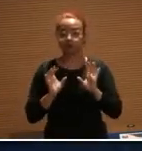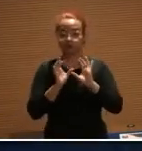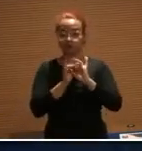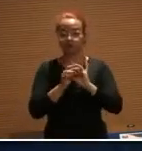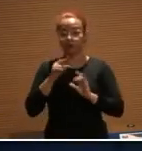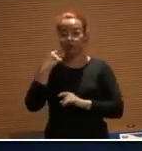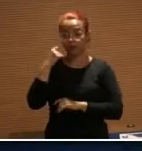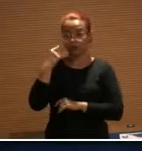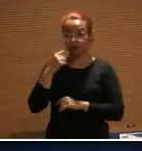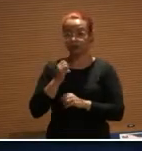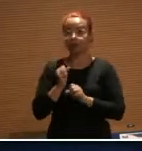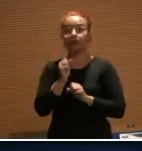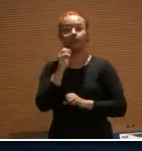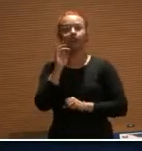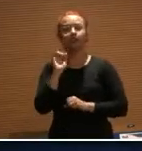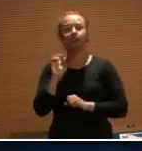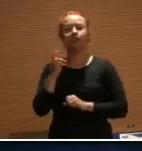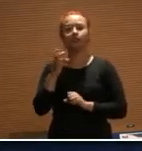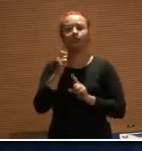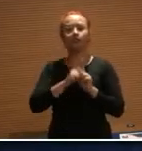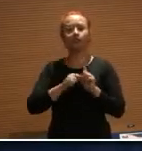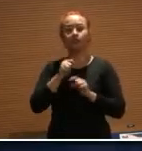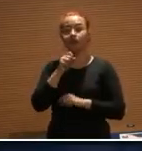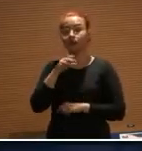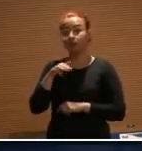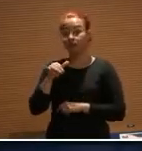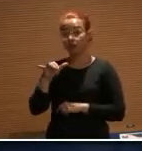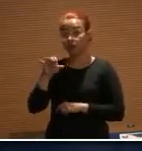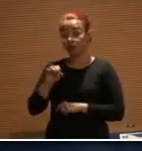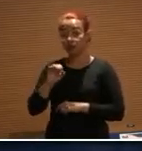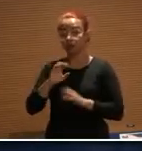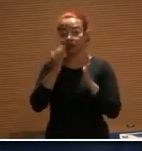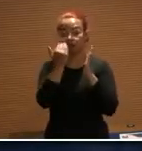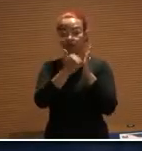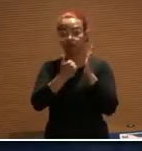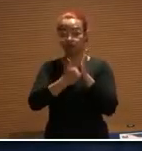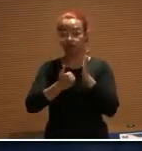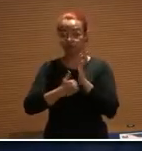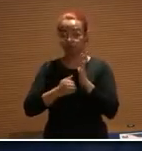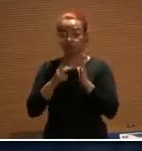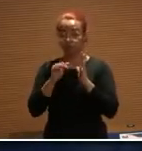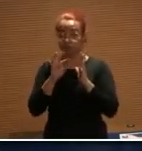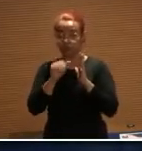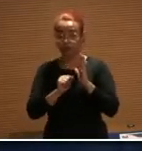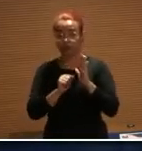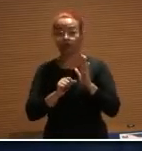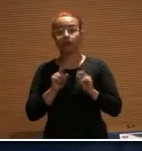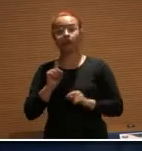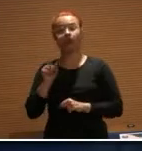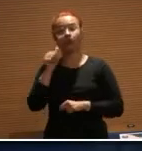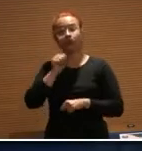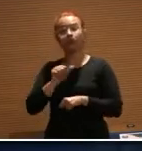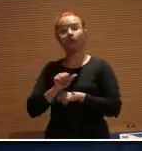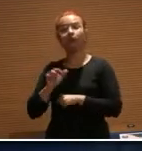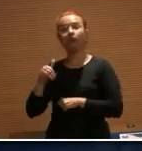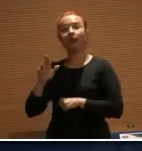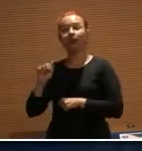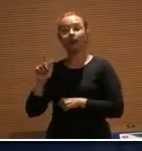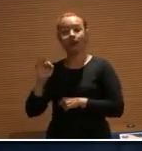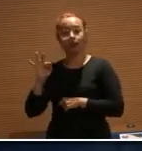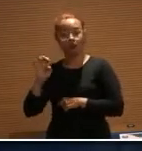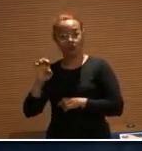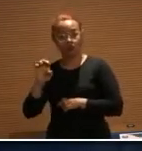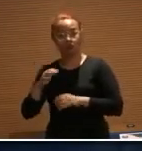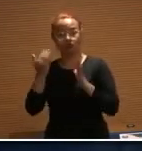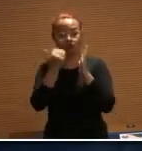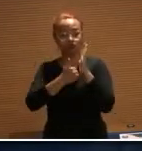maio, o projeto foi retirado de pauta, a pedido da relatora deputada Margareth Coelho, conforme uma reunião deliberativa virtual